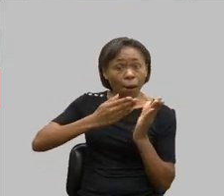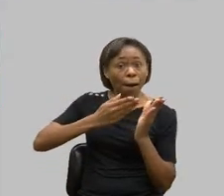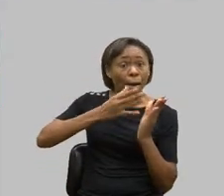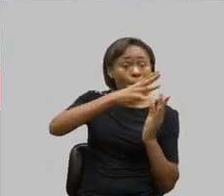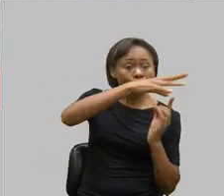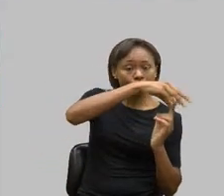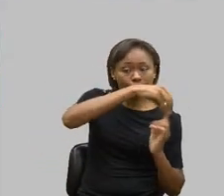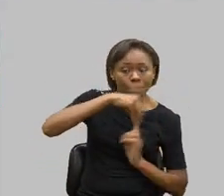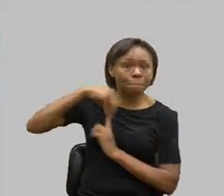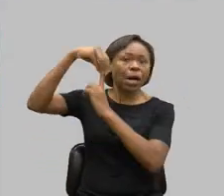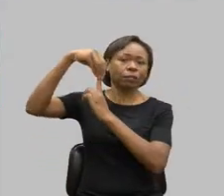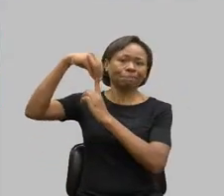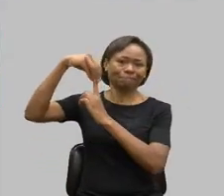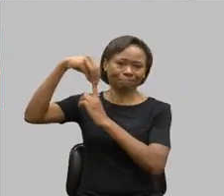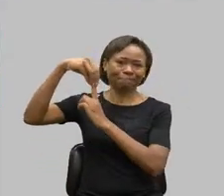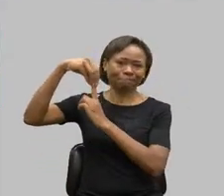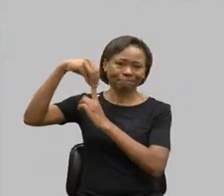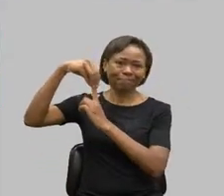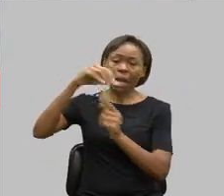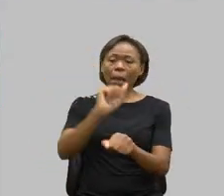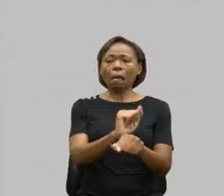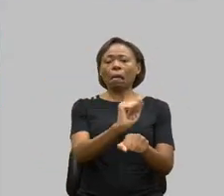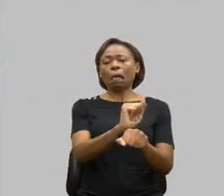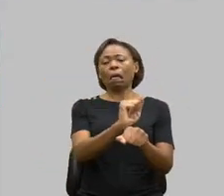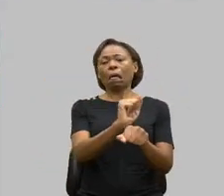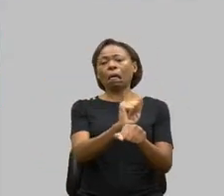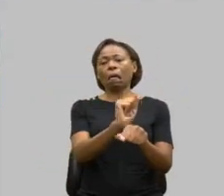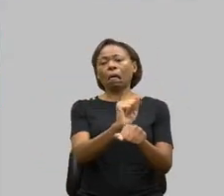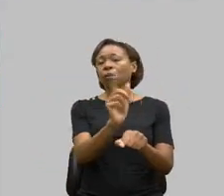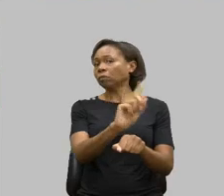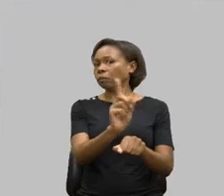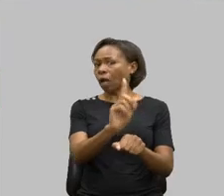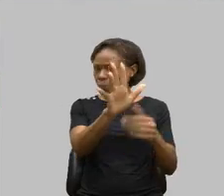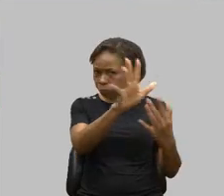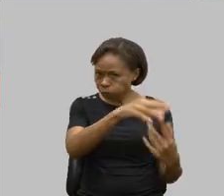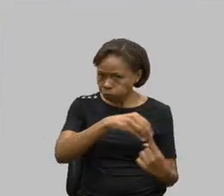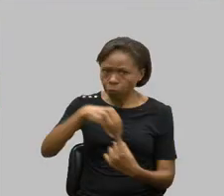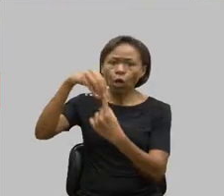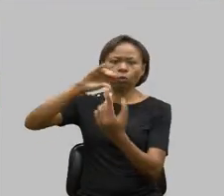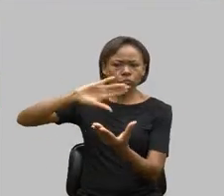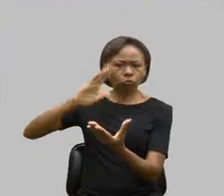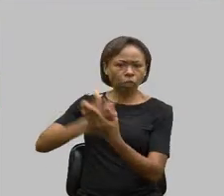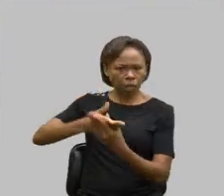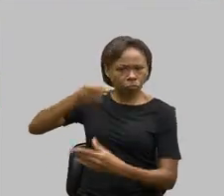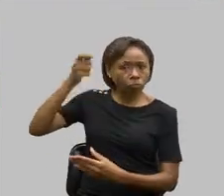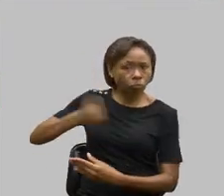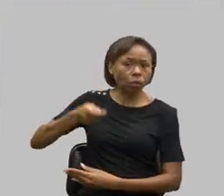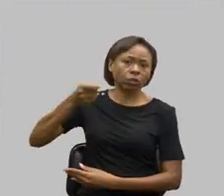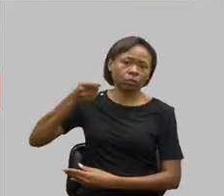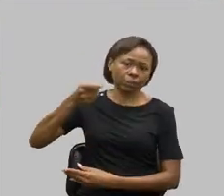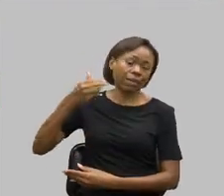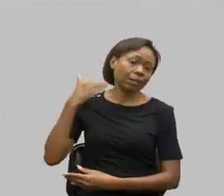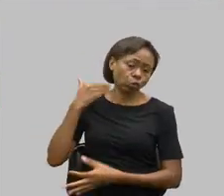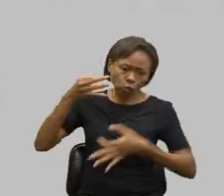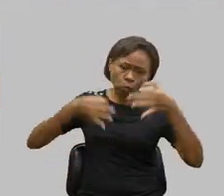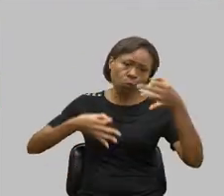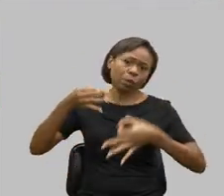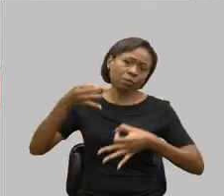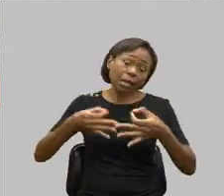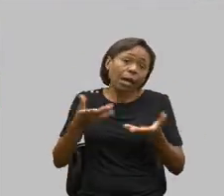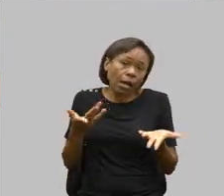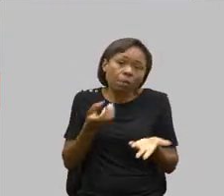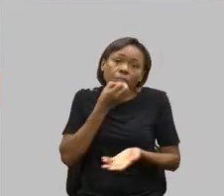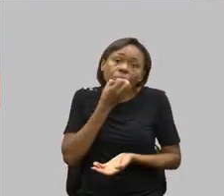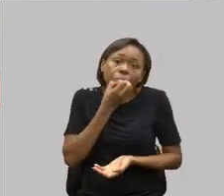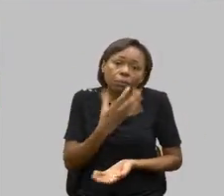ele terá prioridade dentro do Tribunal de Justiça. Isso é um ganho da família, é um